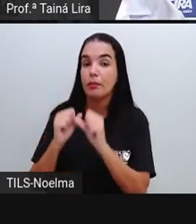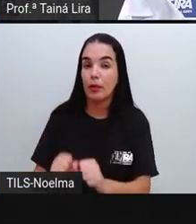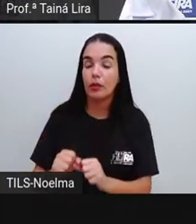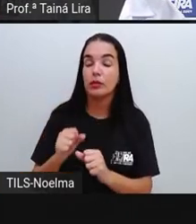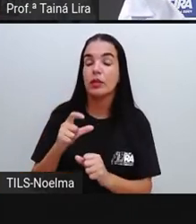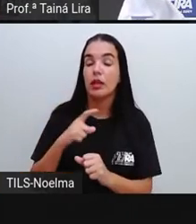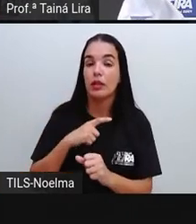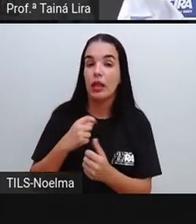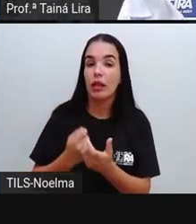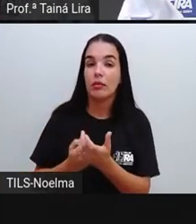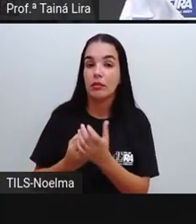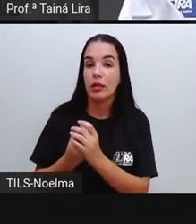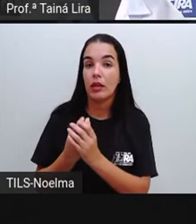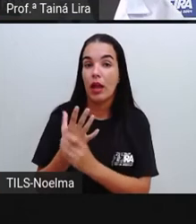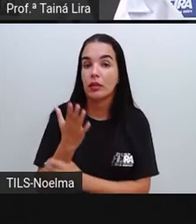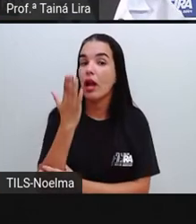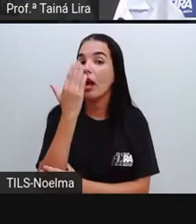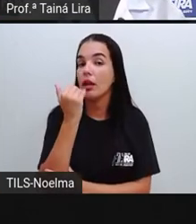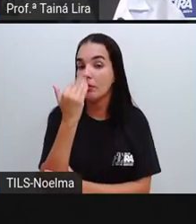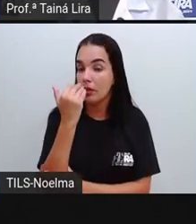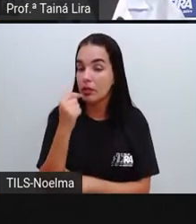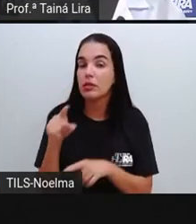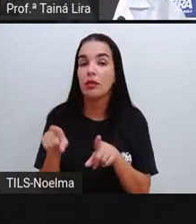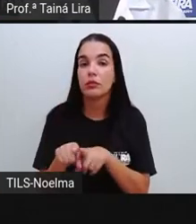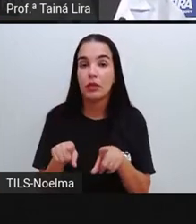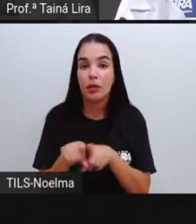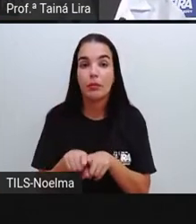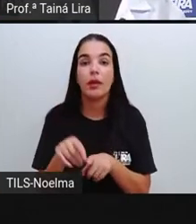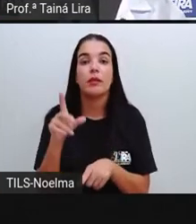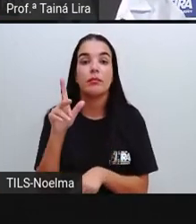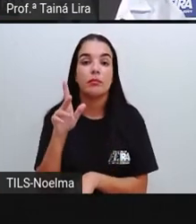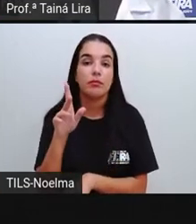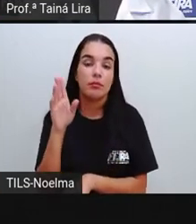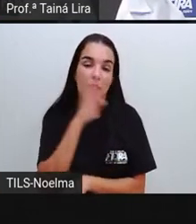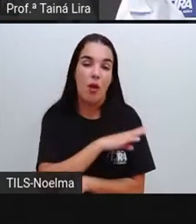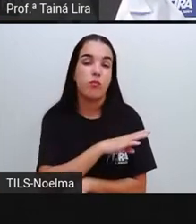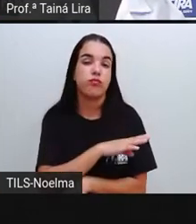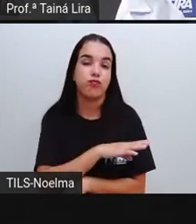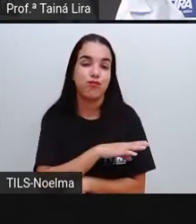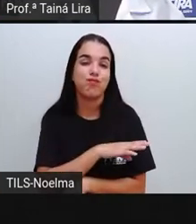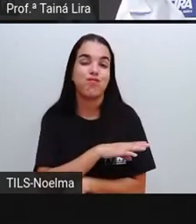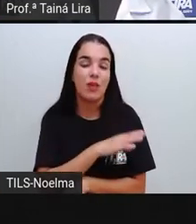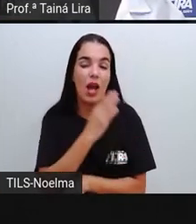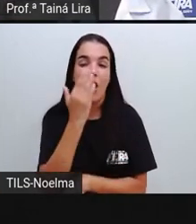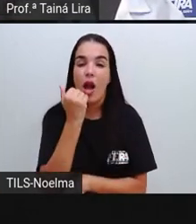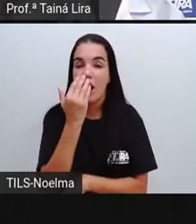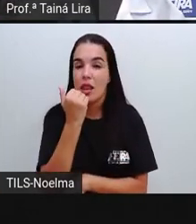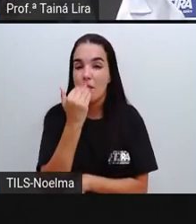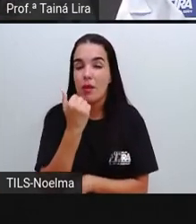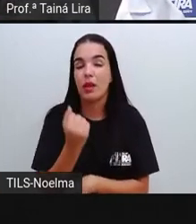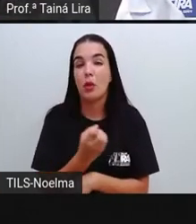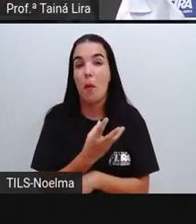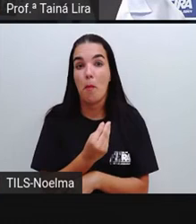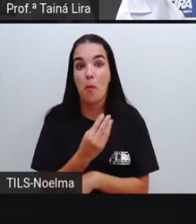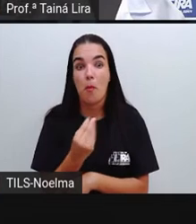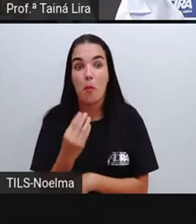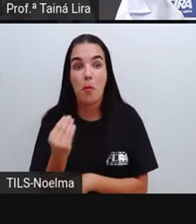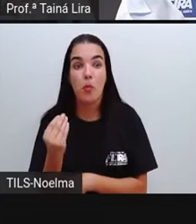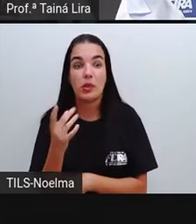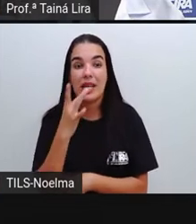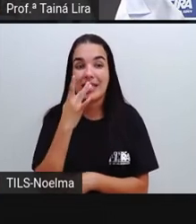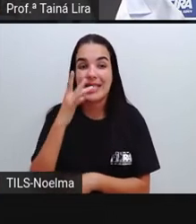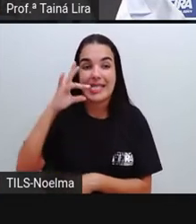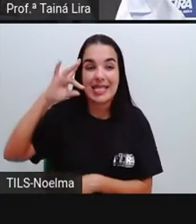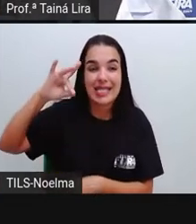A hipertensão, segundo o ano, ela é causada principalmente, né, pela ingestão, a quantidade aí de